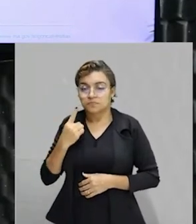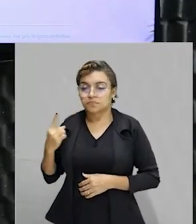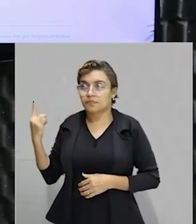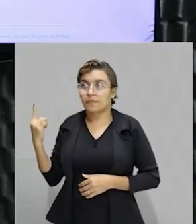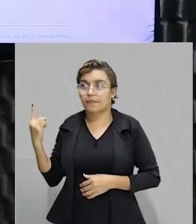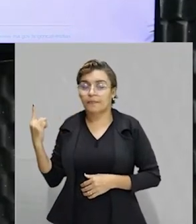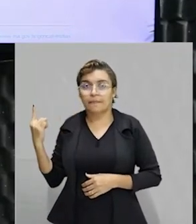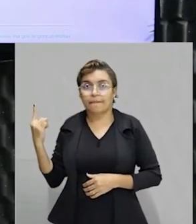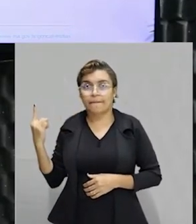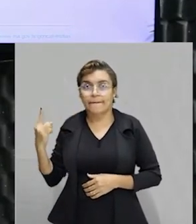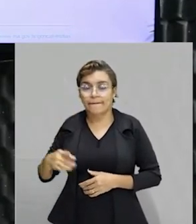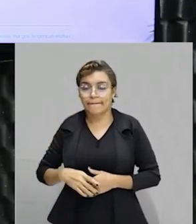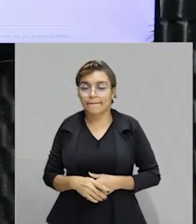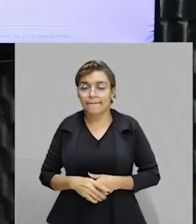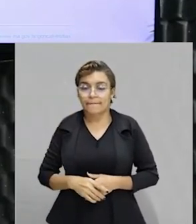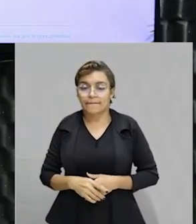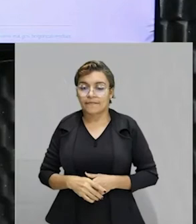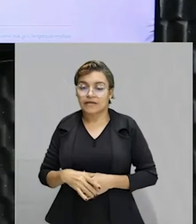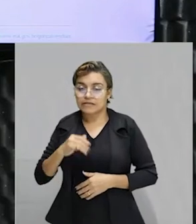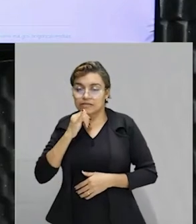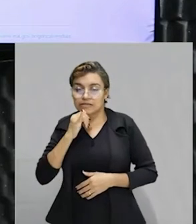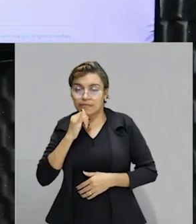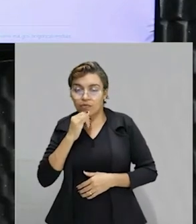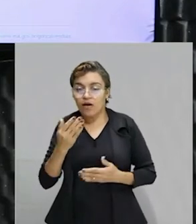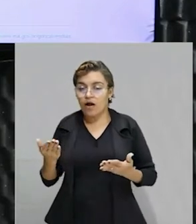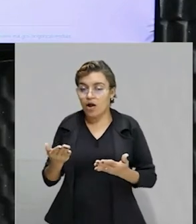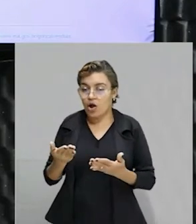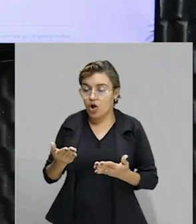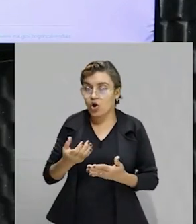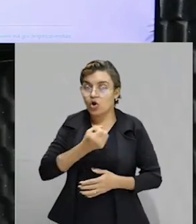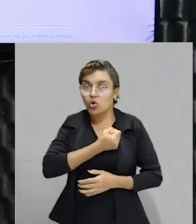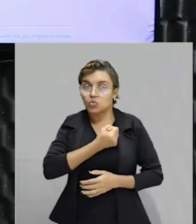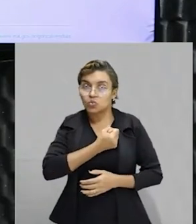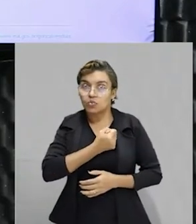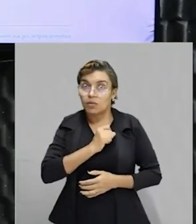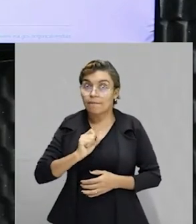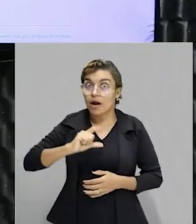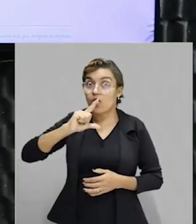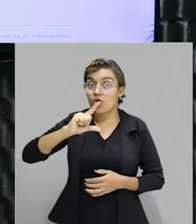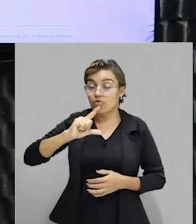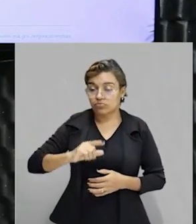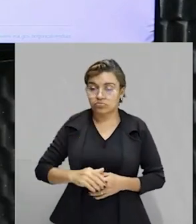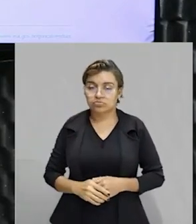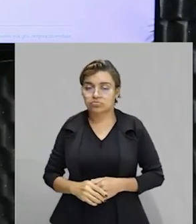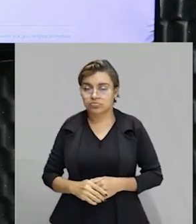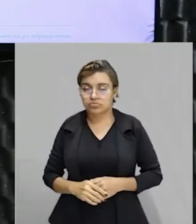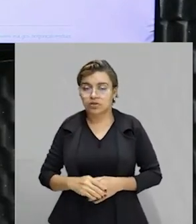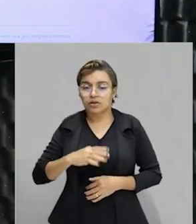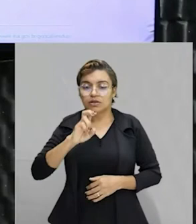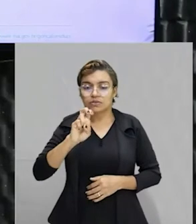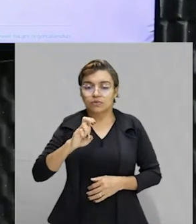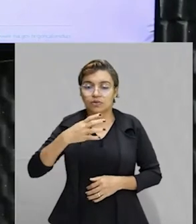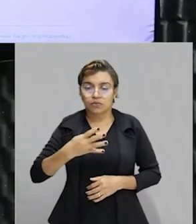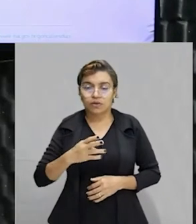metro por segundo. Agora, tô saindo do maior para o menor, então eu faço a divisão por 3,6. Olha só, 54